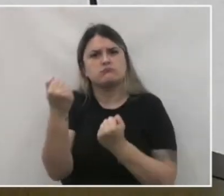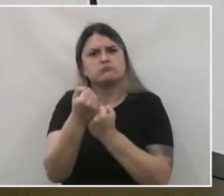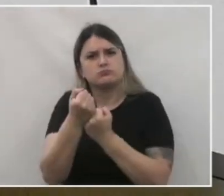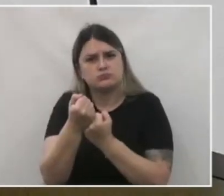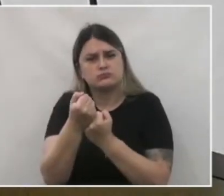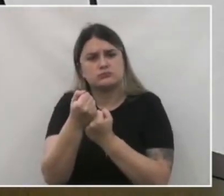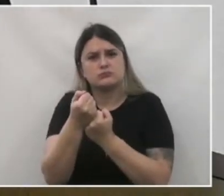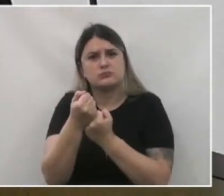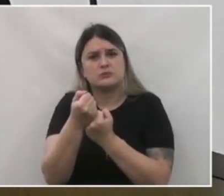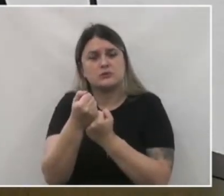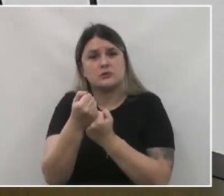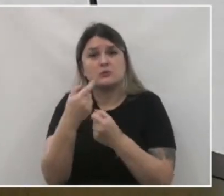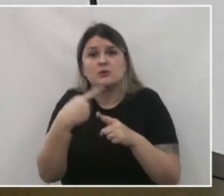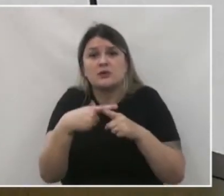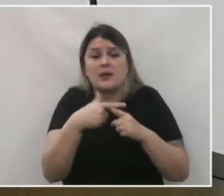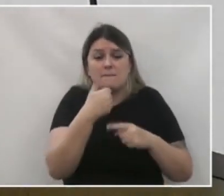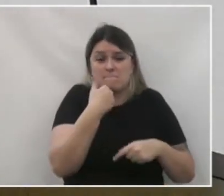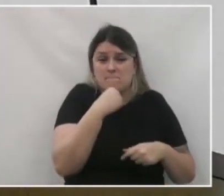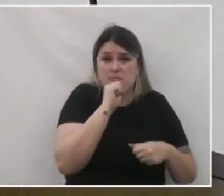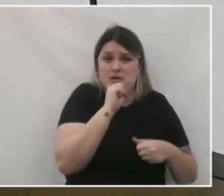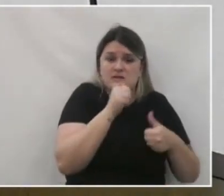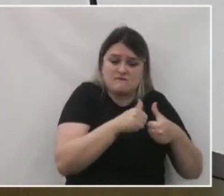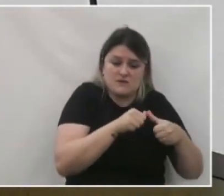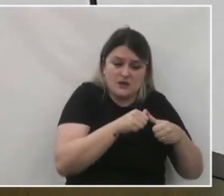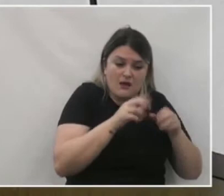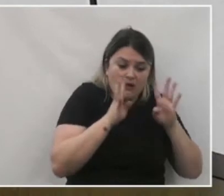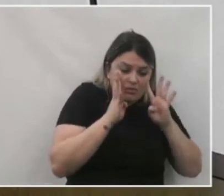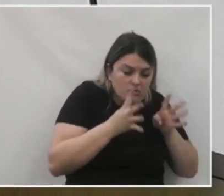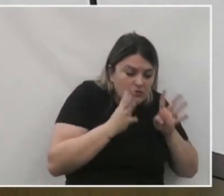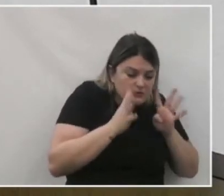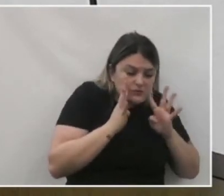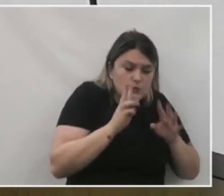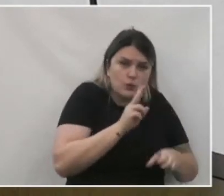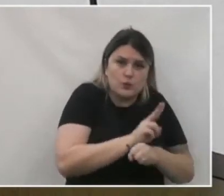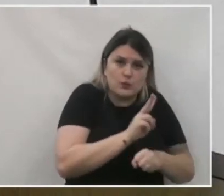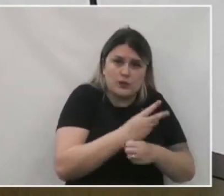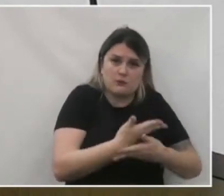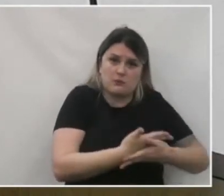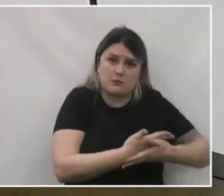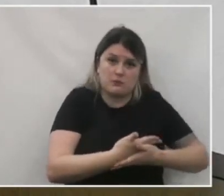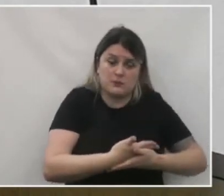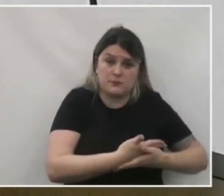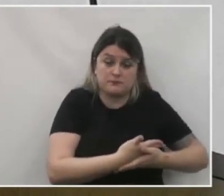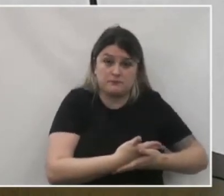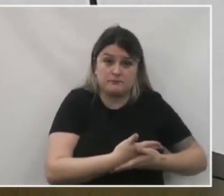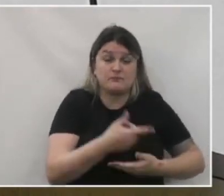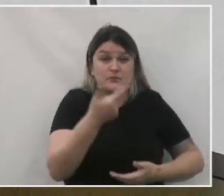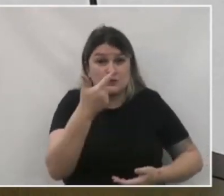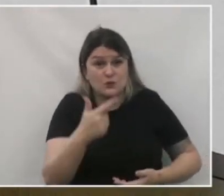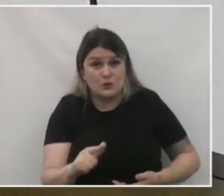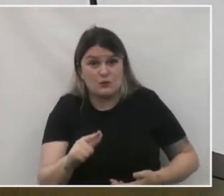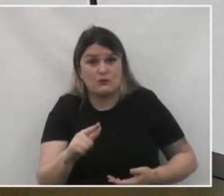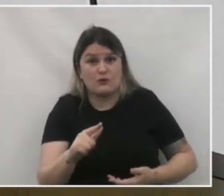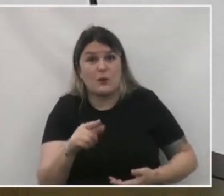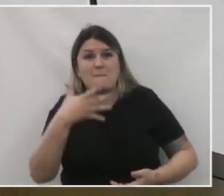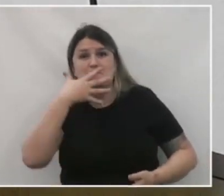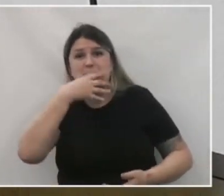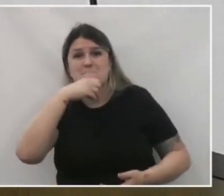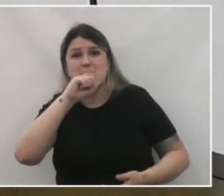para que a mãe possa exercer, então, a sua função de cuidado. Novamente, um porto seguro.